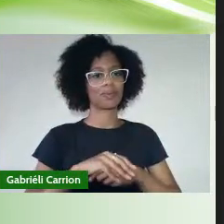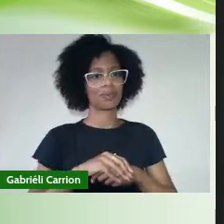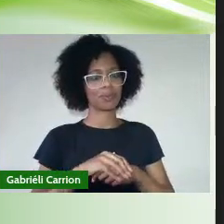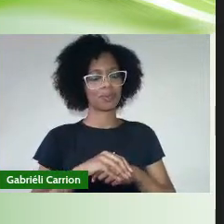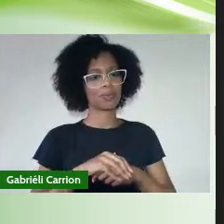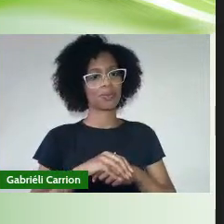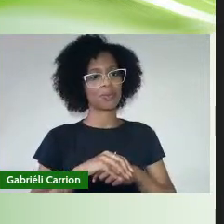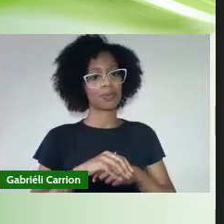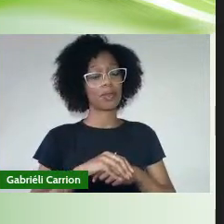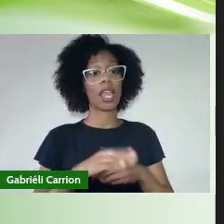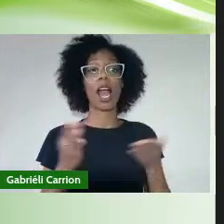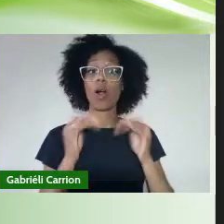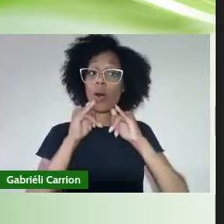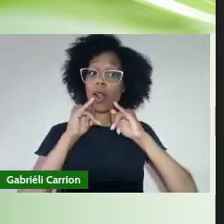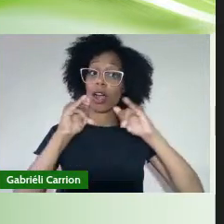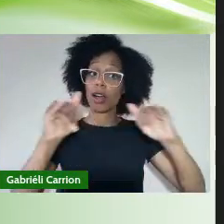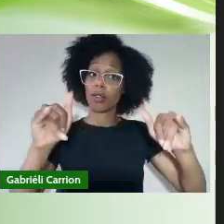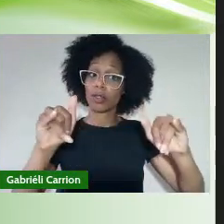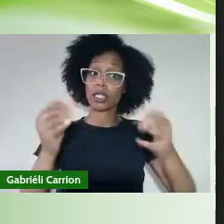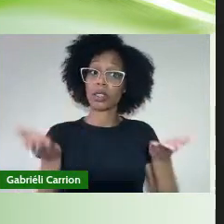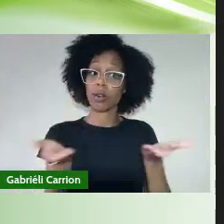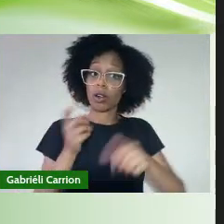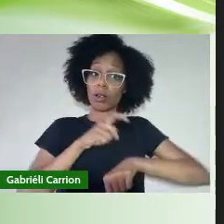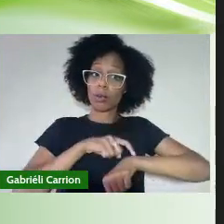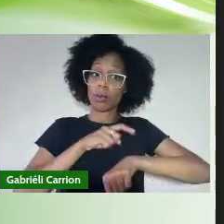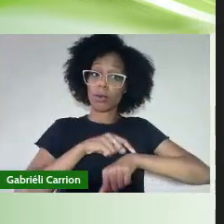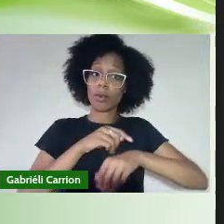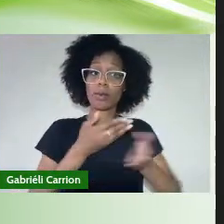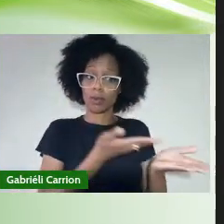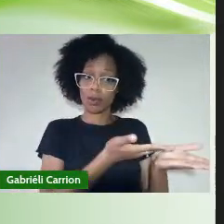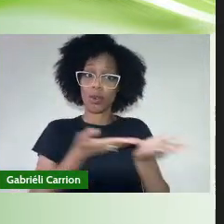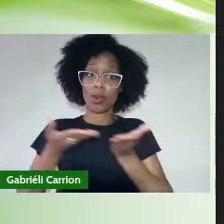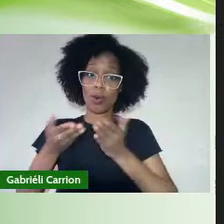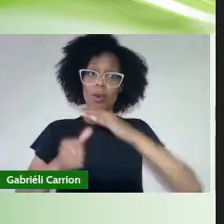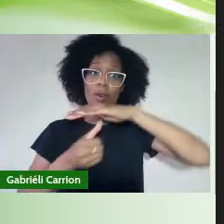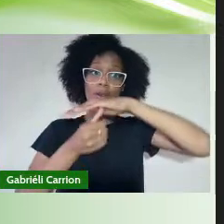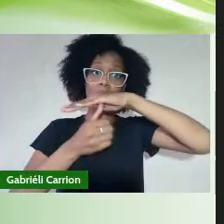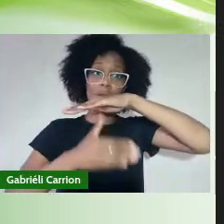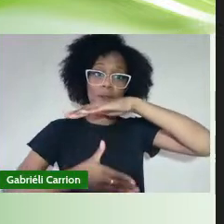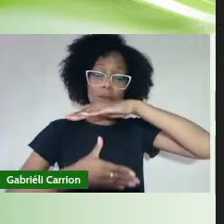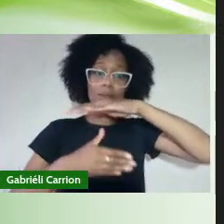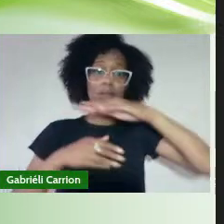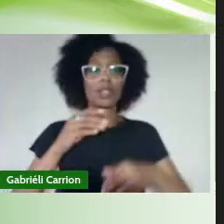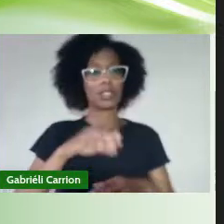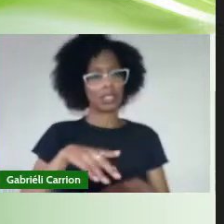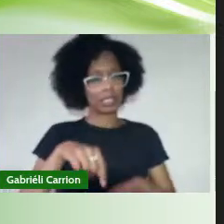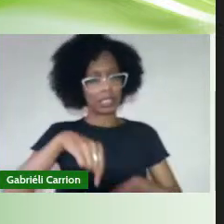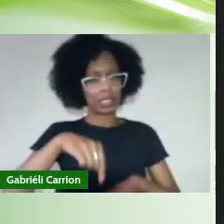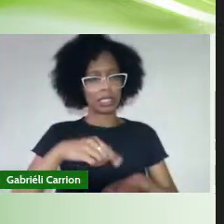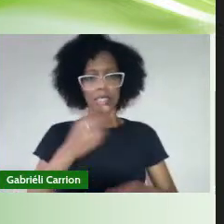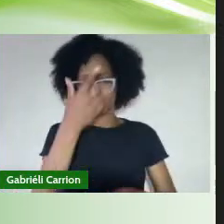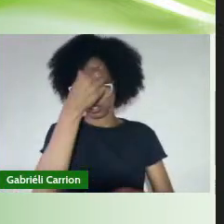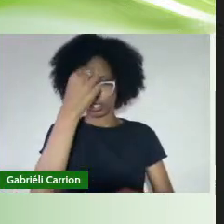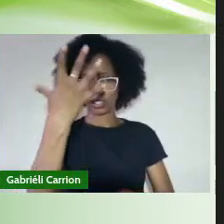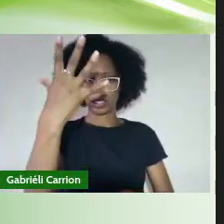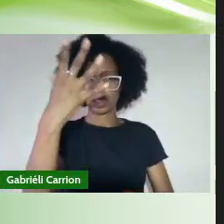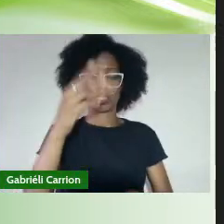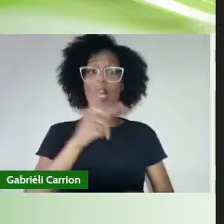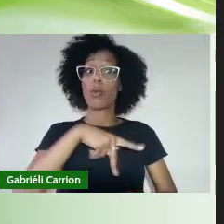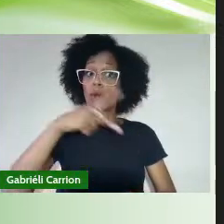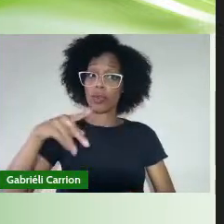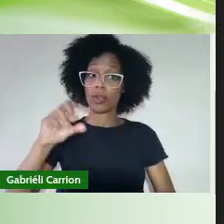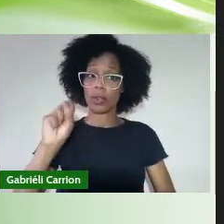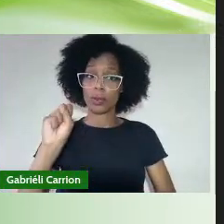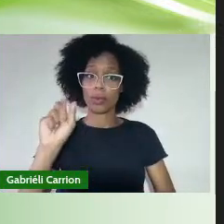Anunciamos neste momento a palavra da senhora pró-reitora de graduação da Universidade Federal do Pampa, professora Shirley